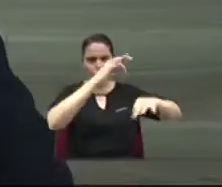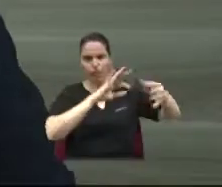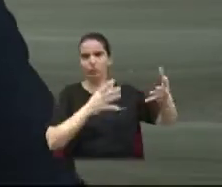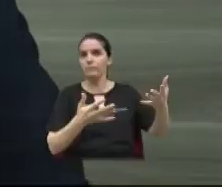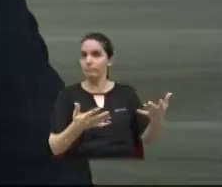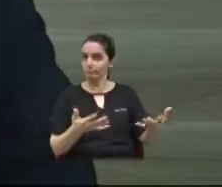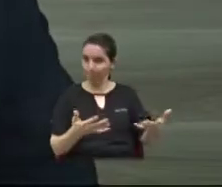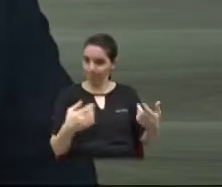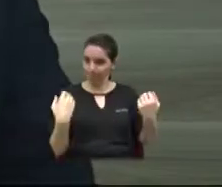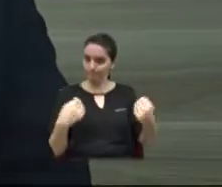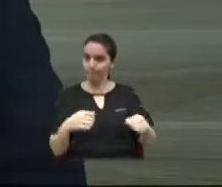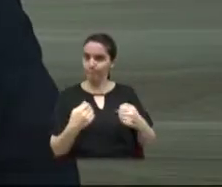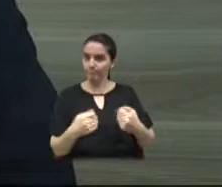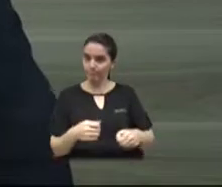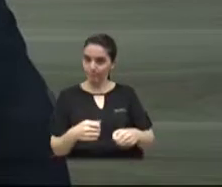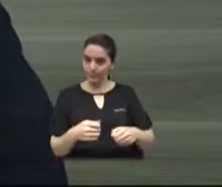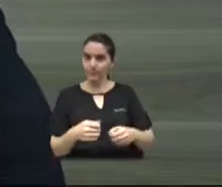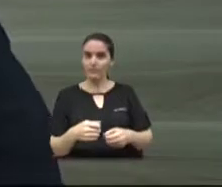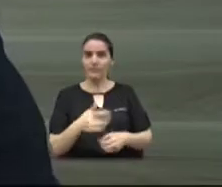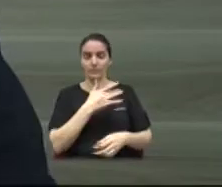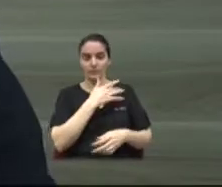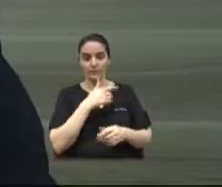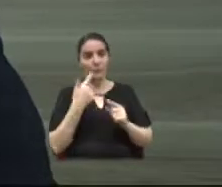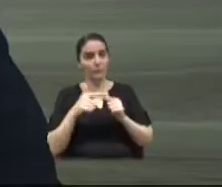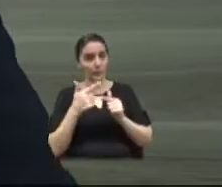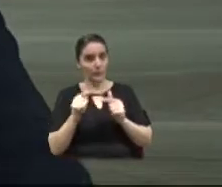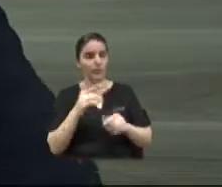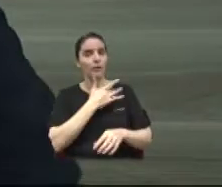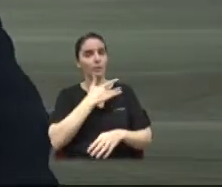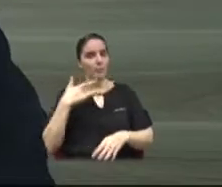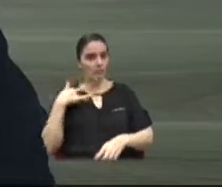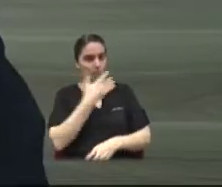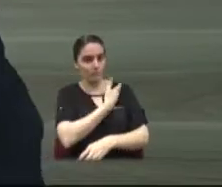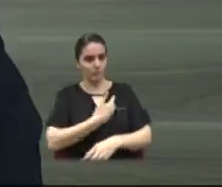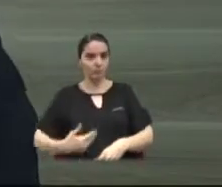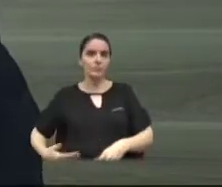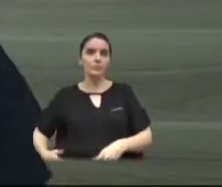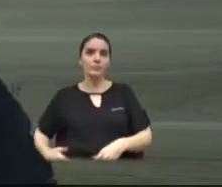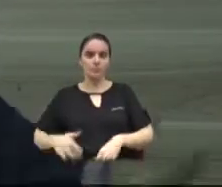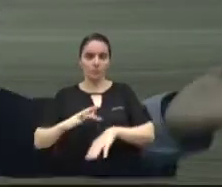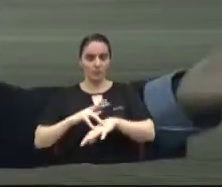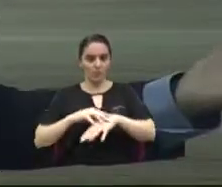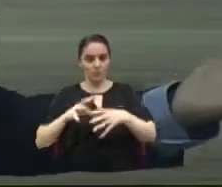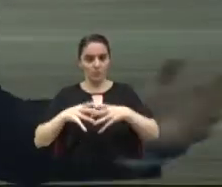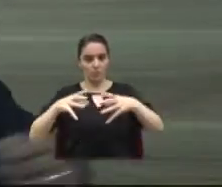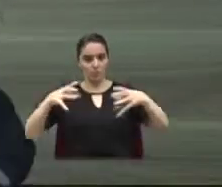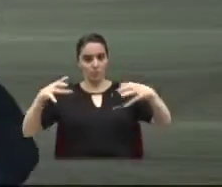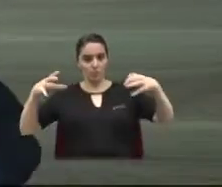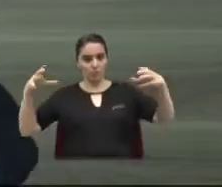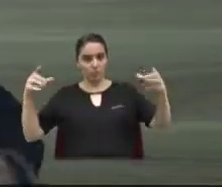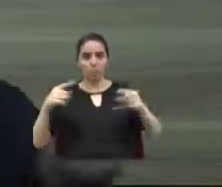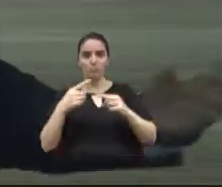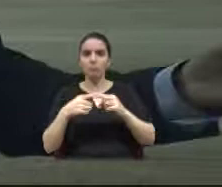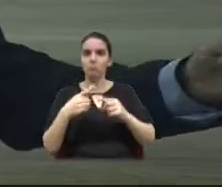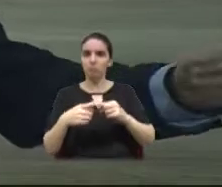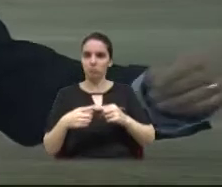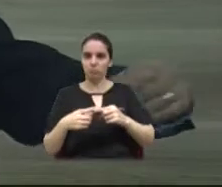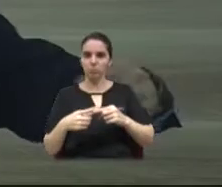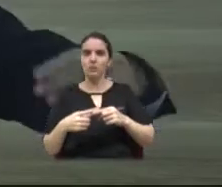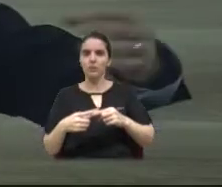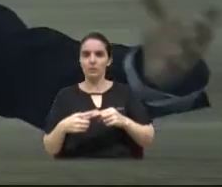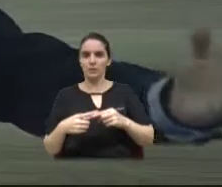é um assunto de saúde pública que existem riscos de proliferação de doença, tendo em vista ali que é um ambiente de